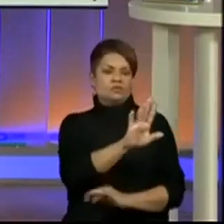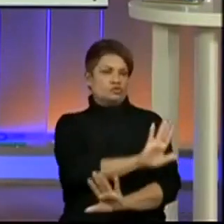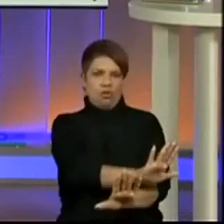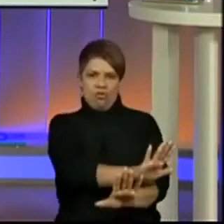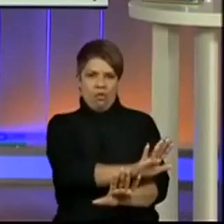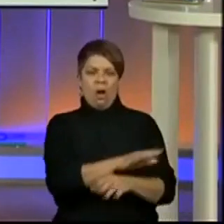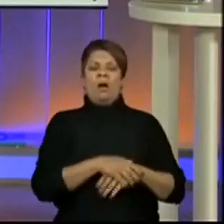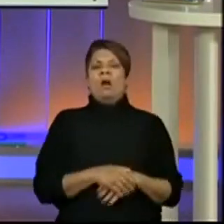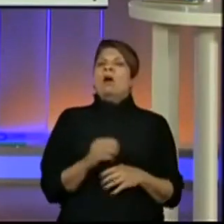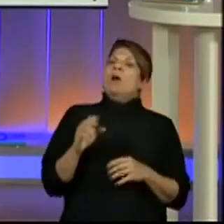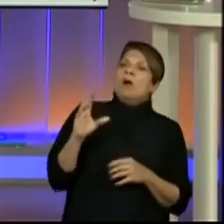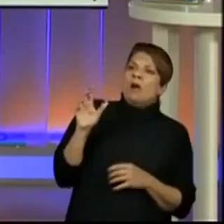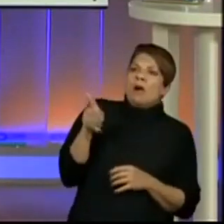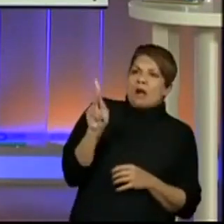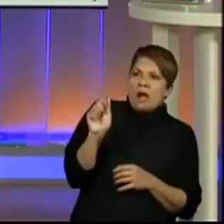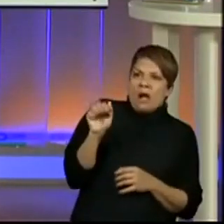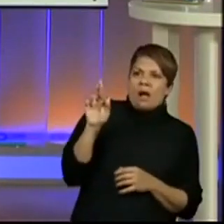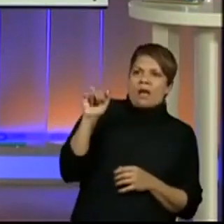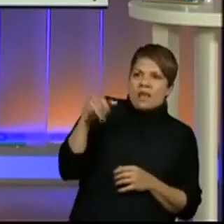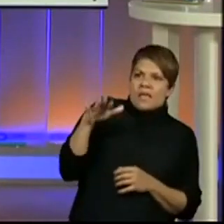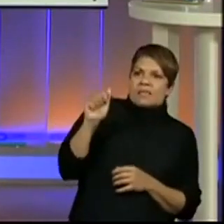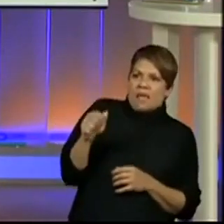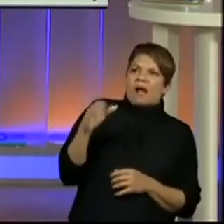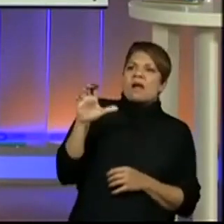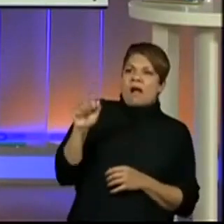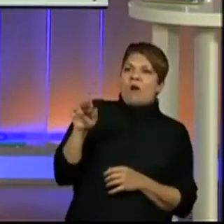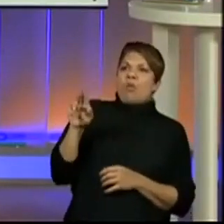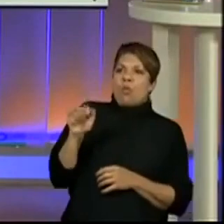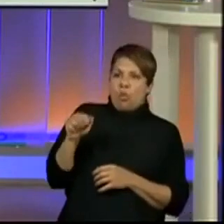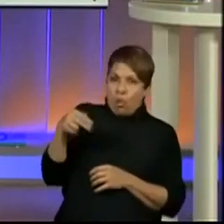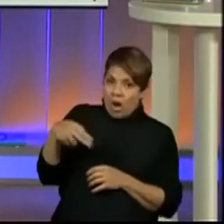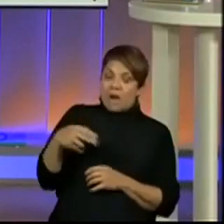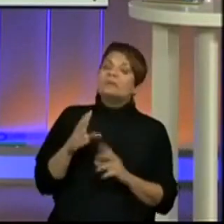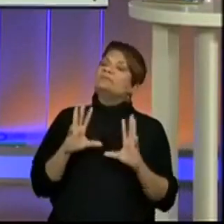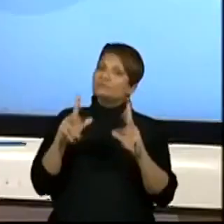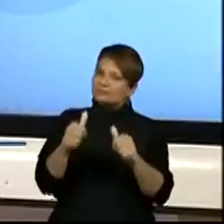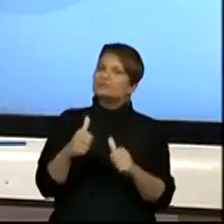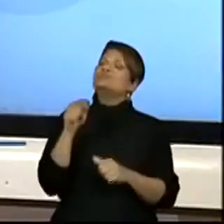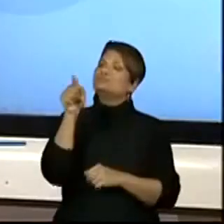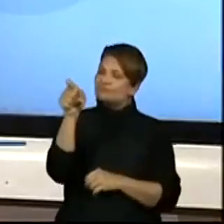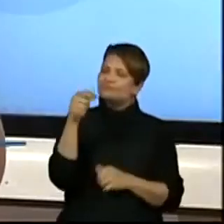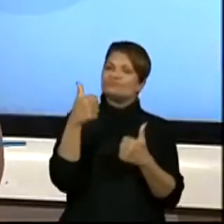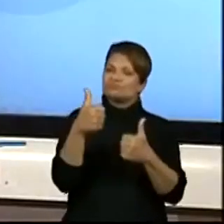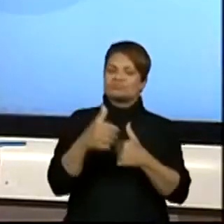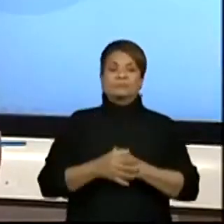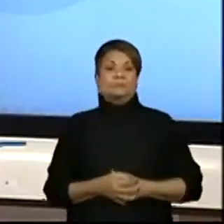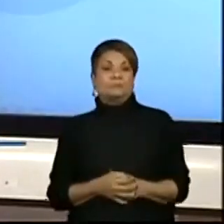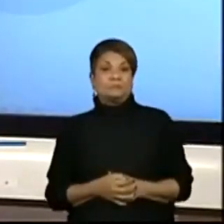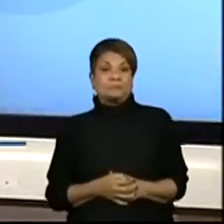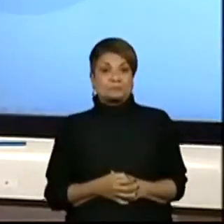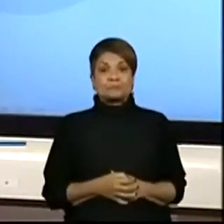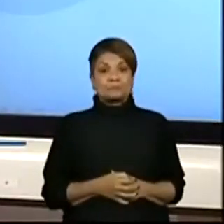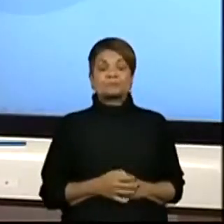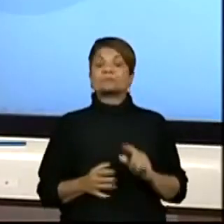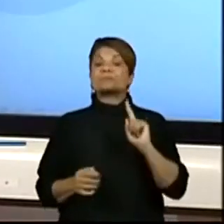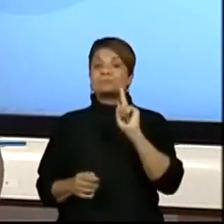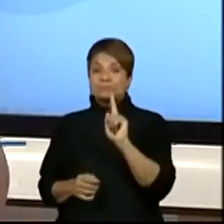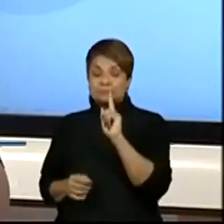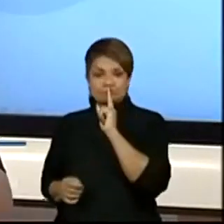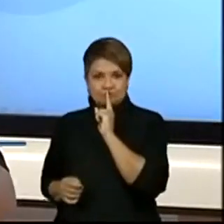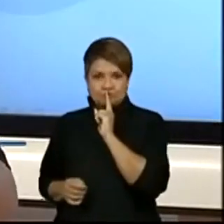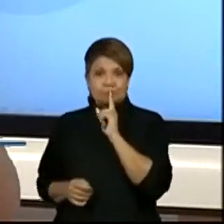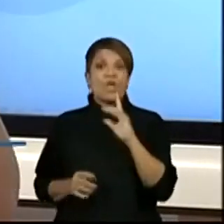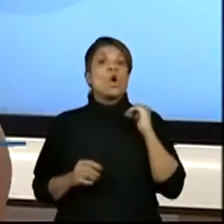Karina, Cauã, Michele, boa. Muito bem. Para terminar, quando